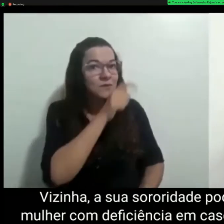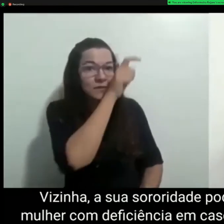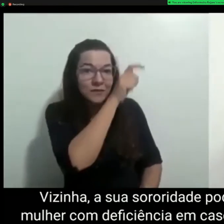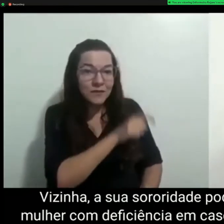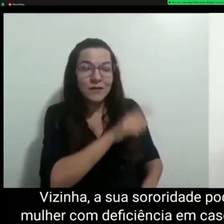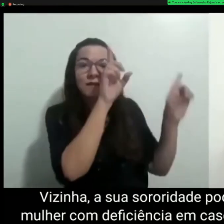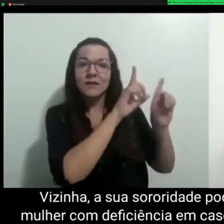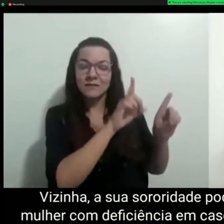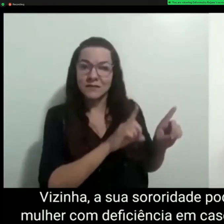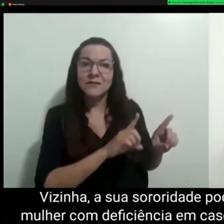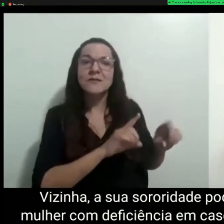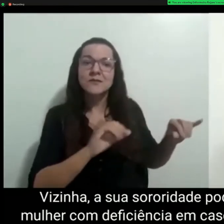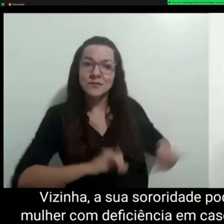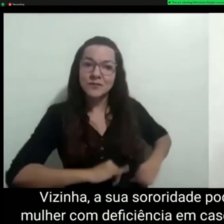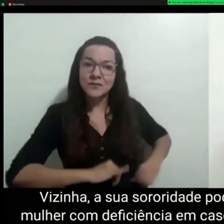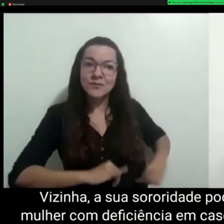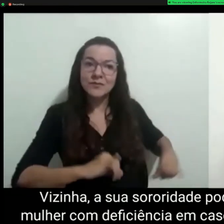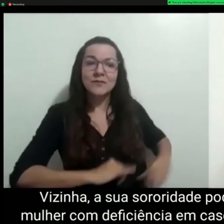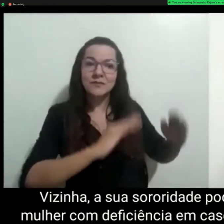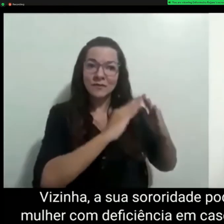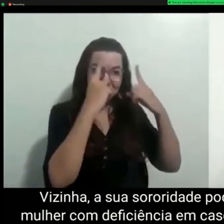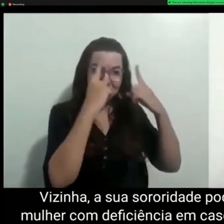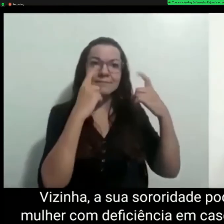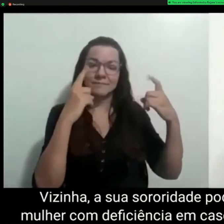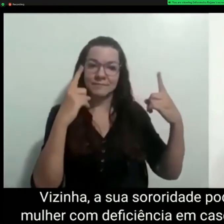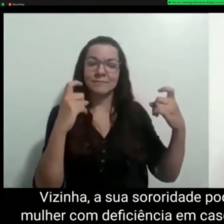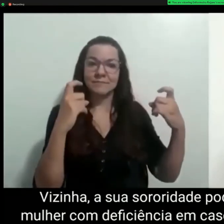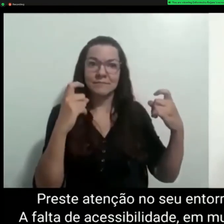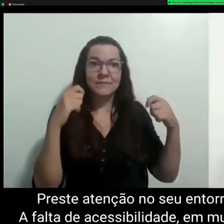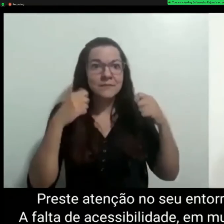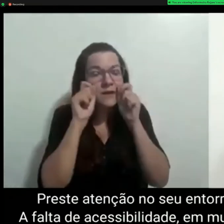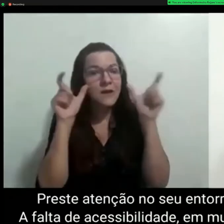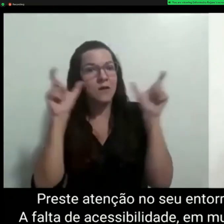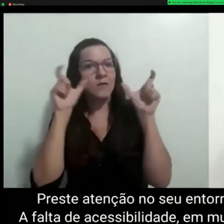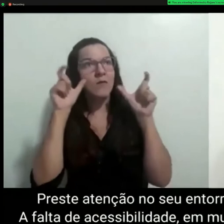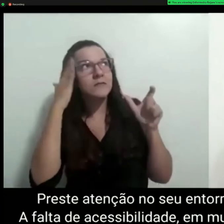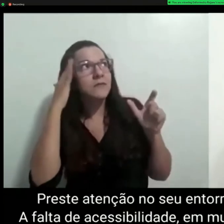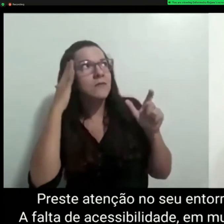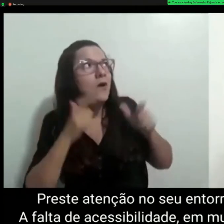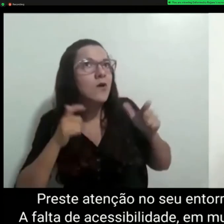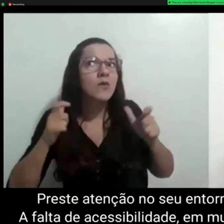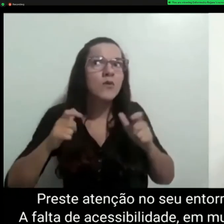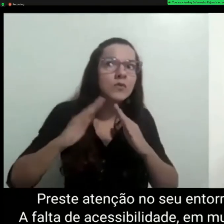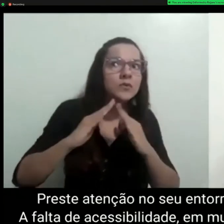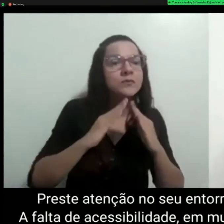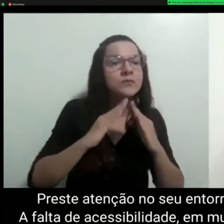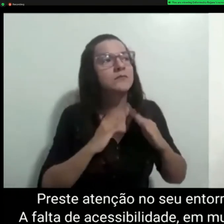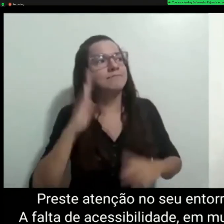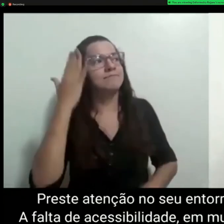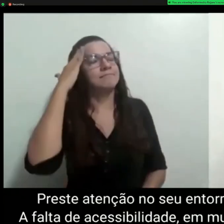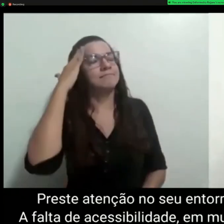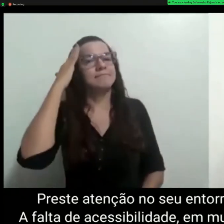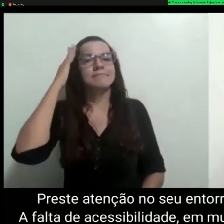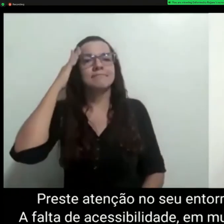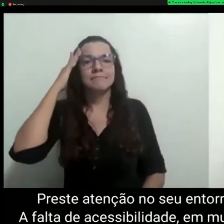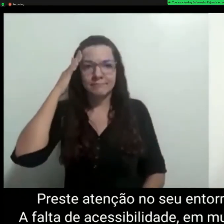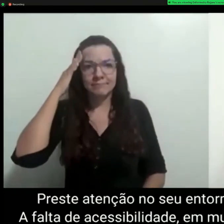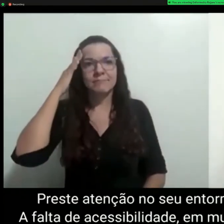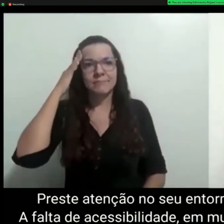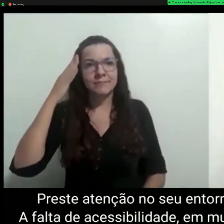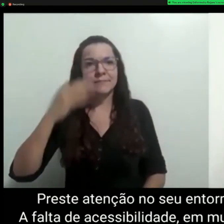com deficiência em caso de violência doméstica. Preste atenção no seu entorno e saiba onde estamos.